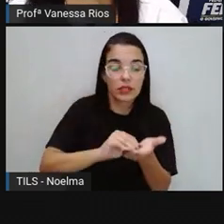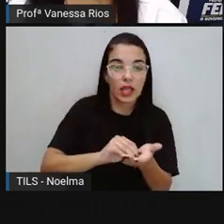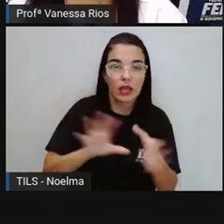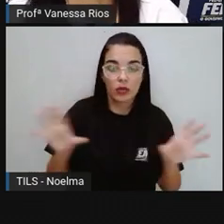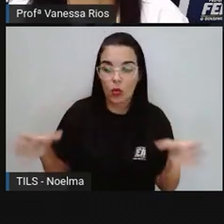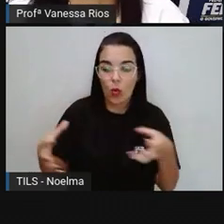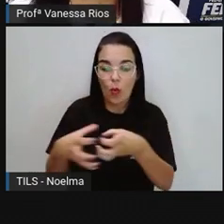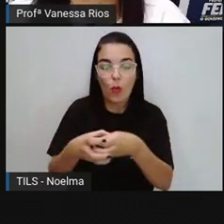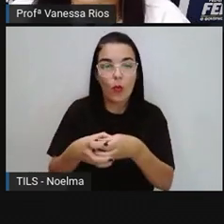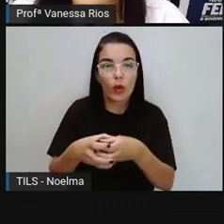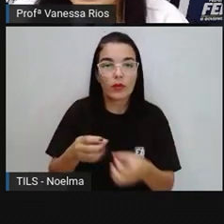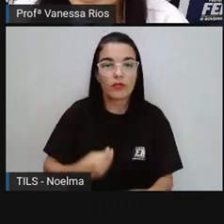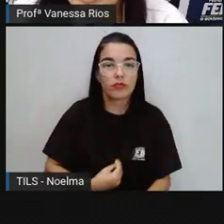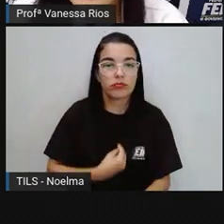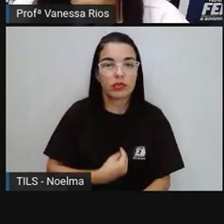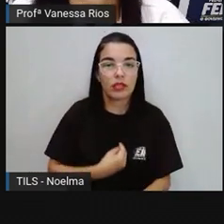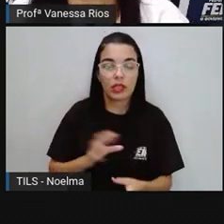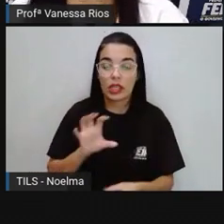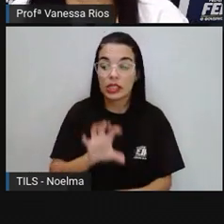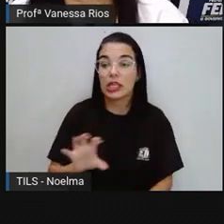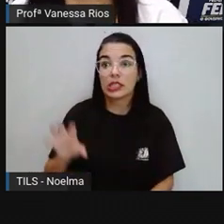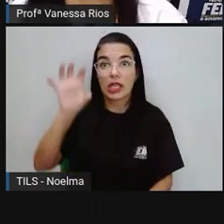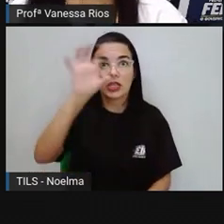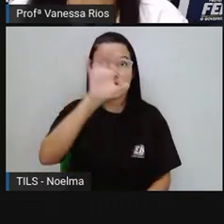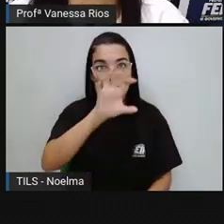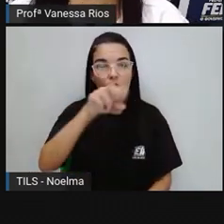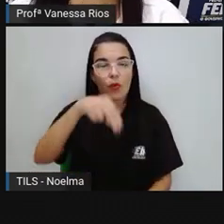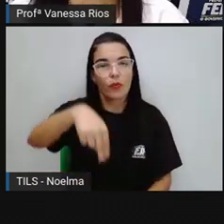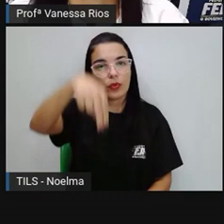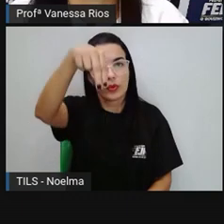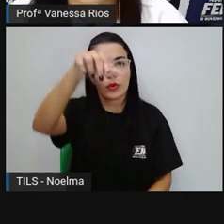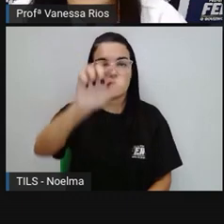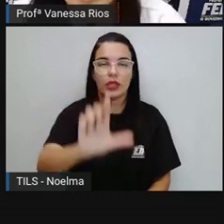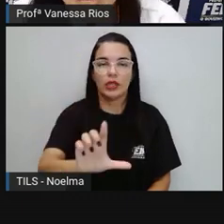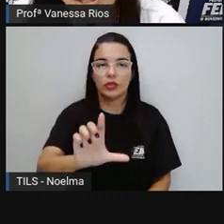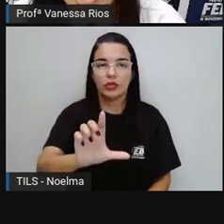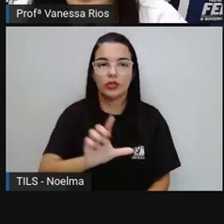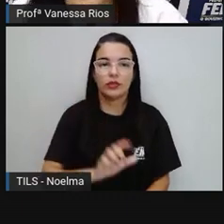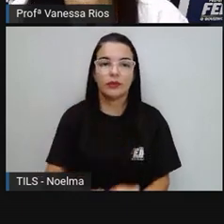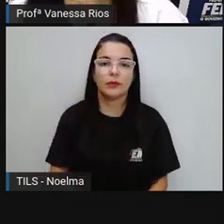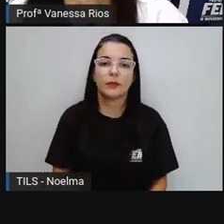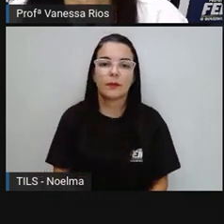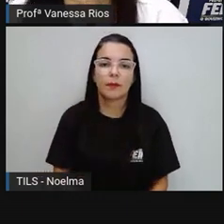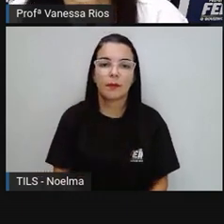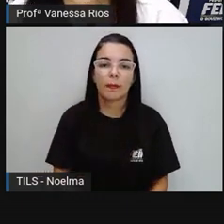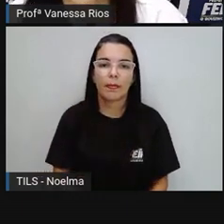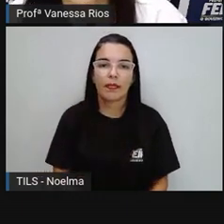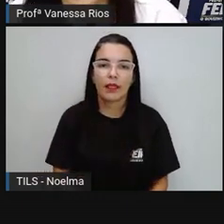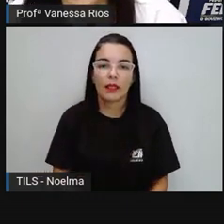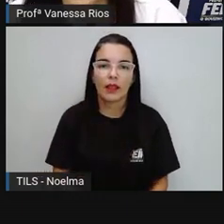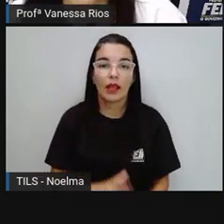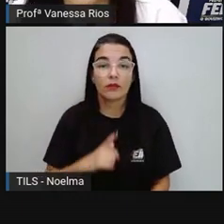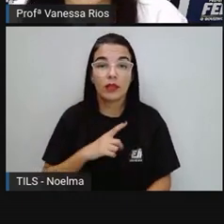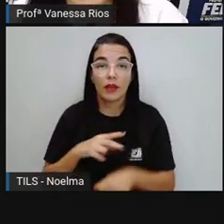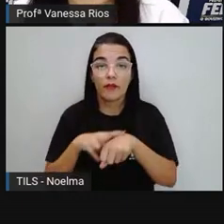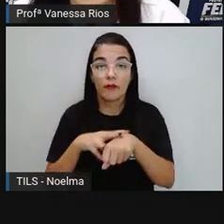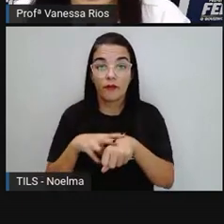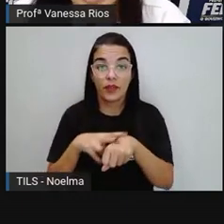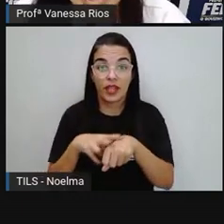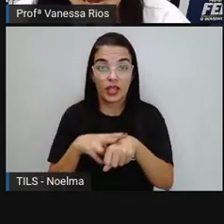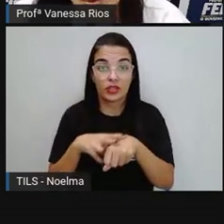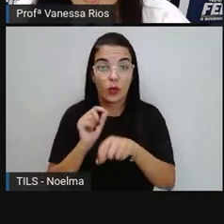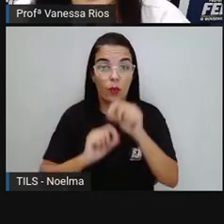formam, que estão presentes no território da região nordeste. E a gente vê de verde, o clima